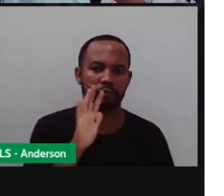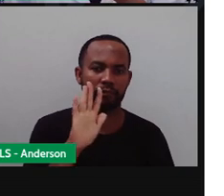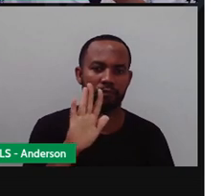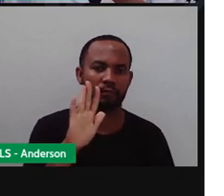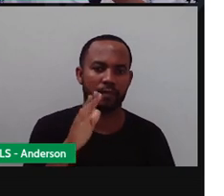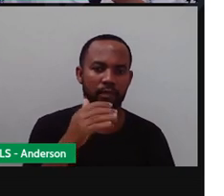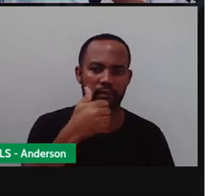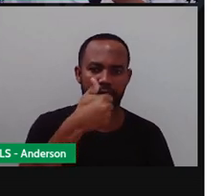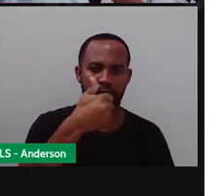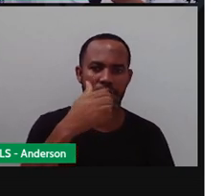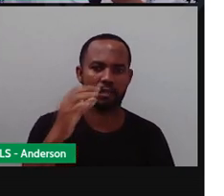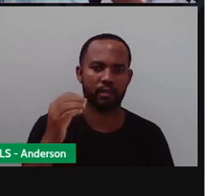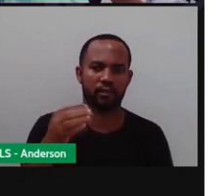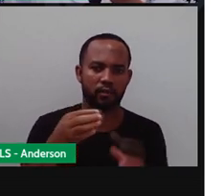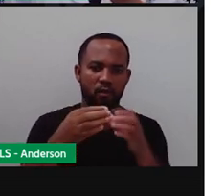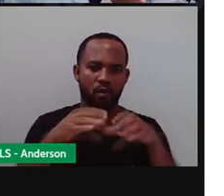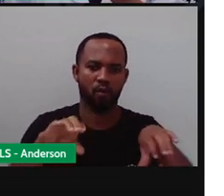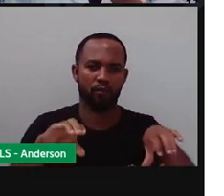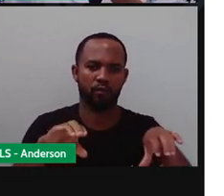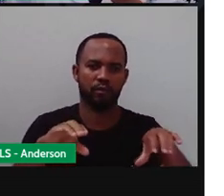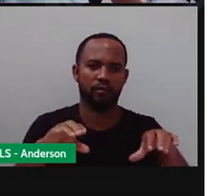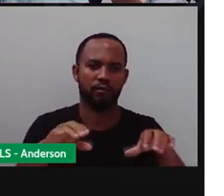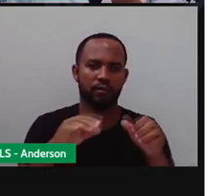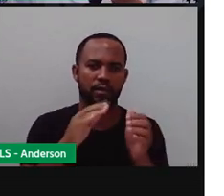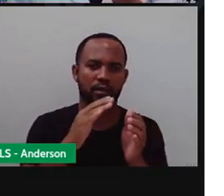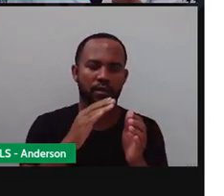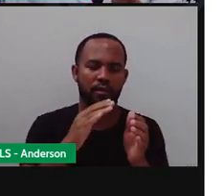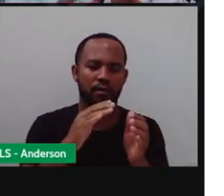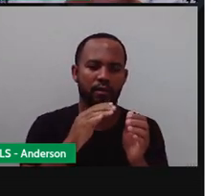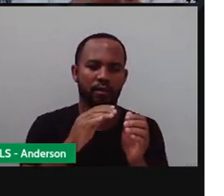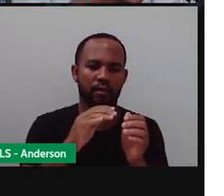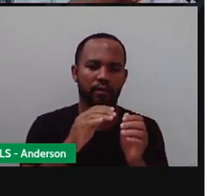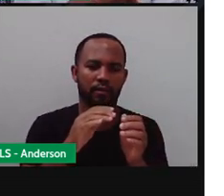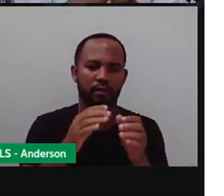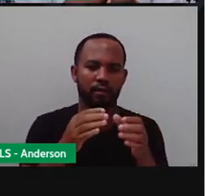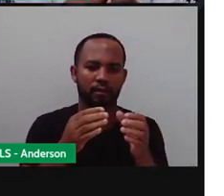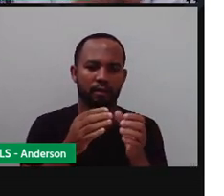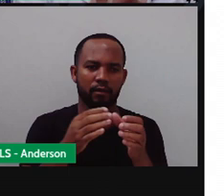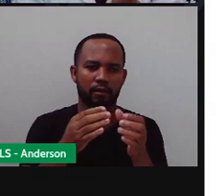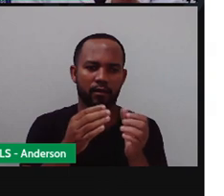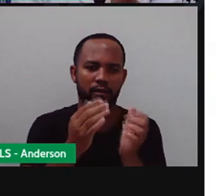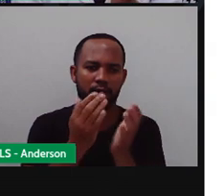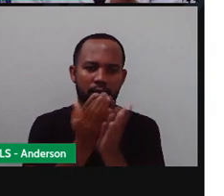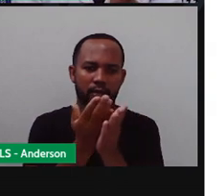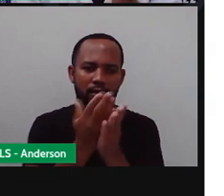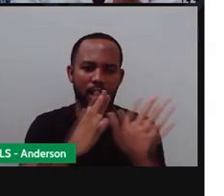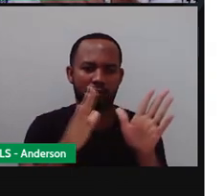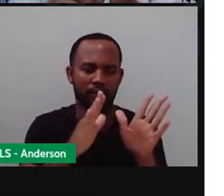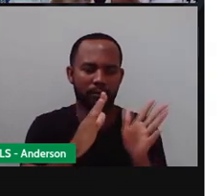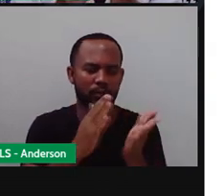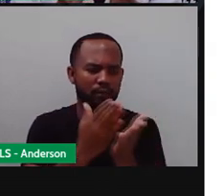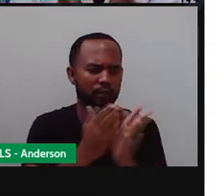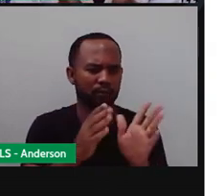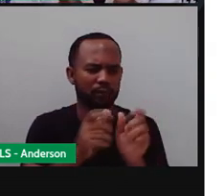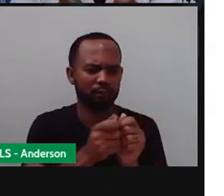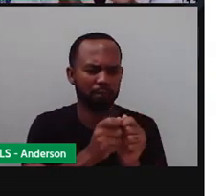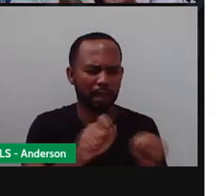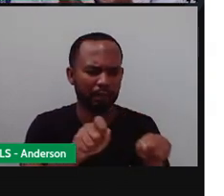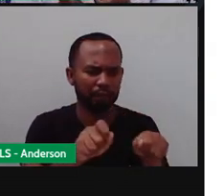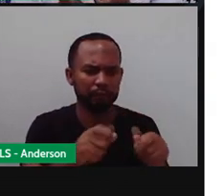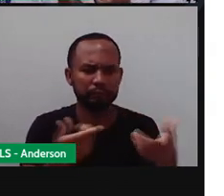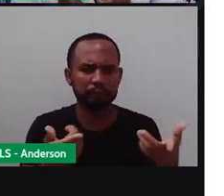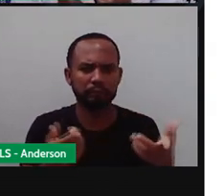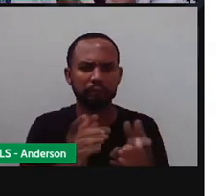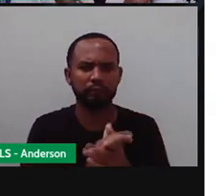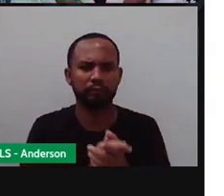Mais dez ovos quebraram. Com quantos ovos ela ficou? Eu vou tirar de um, de dez. Ó, dez é o quê?